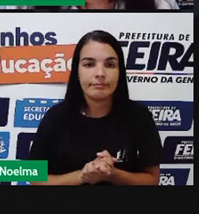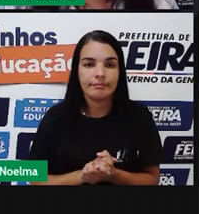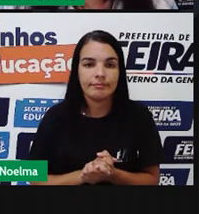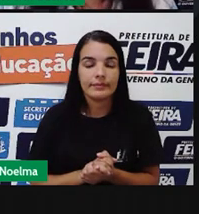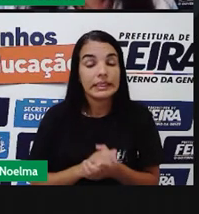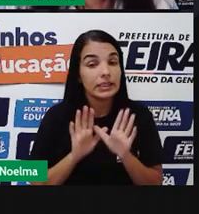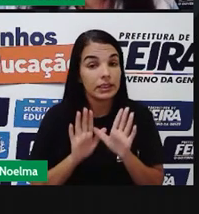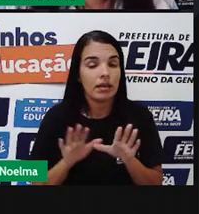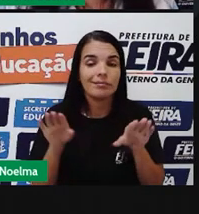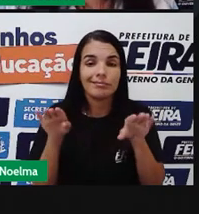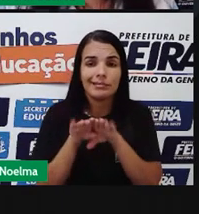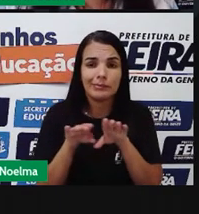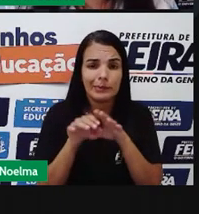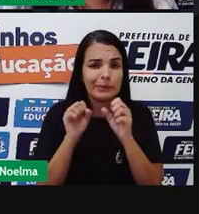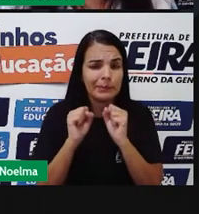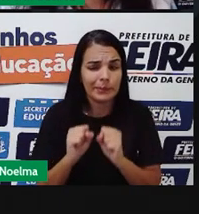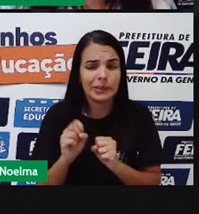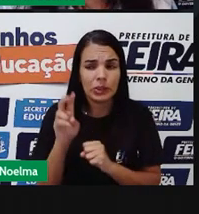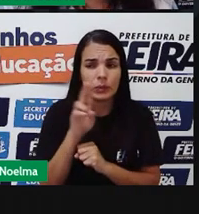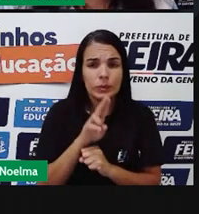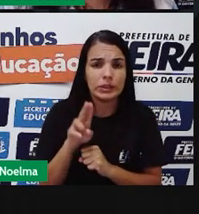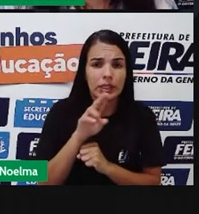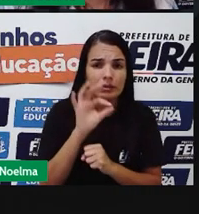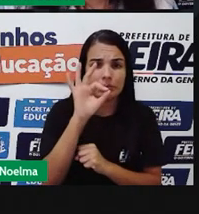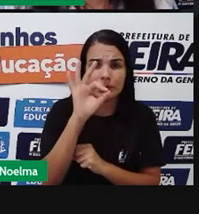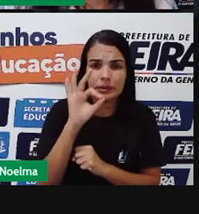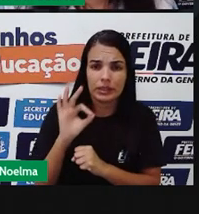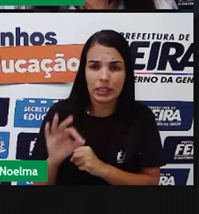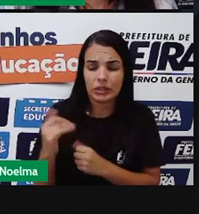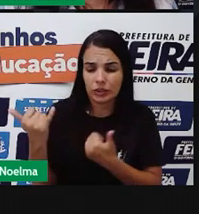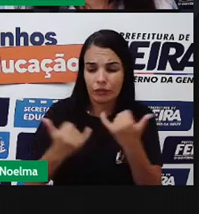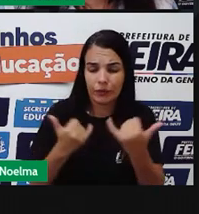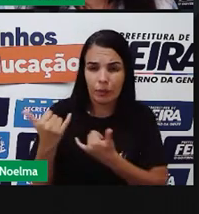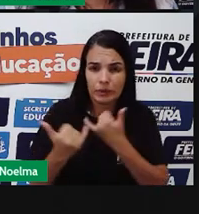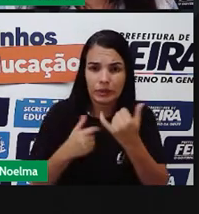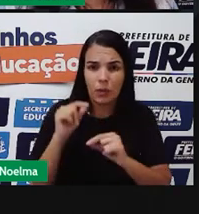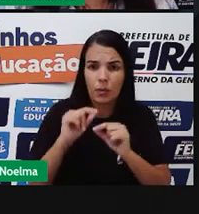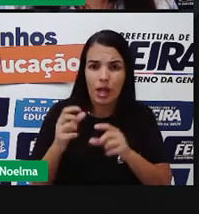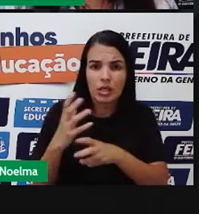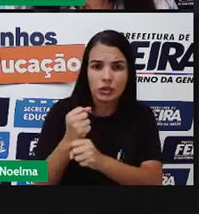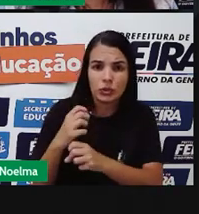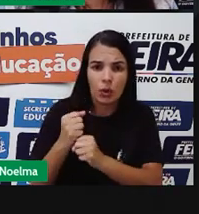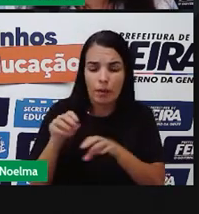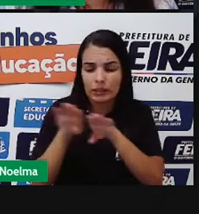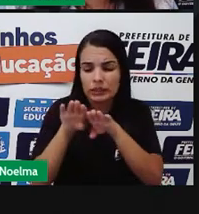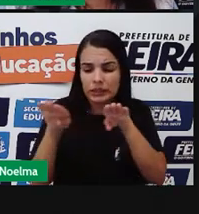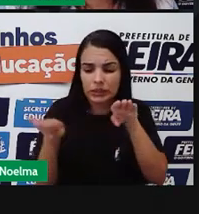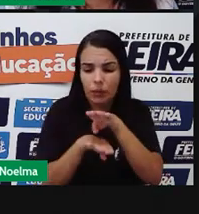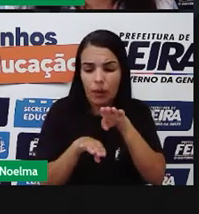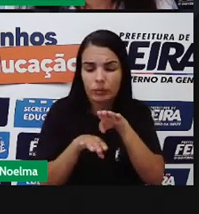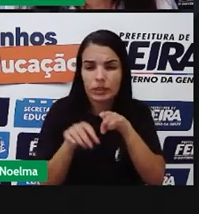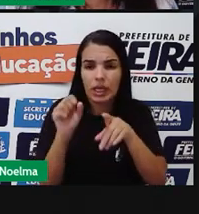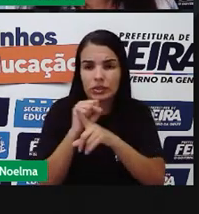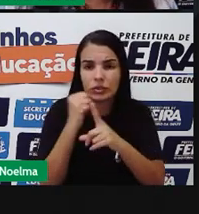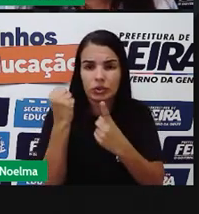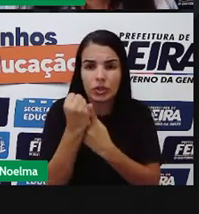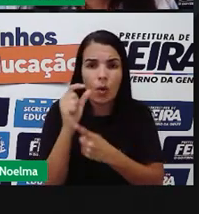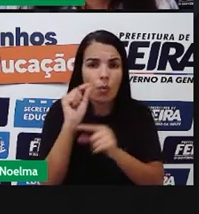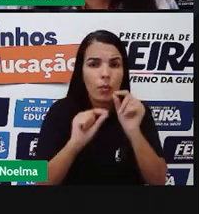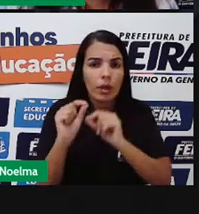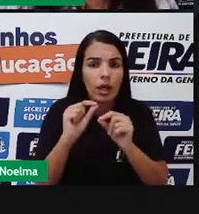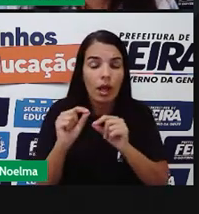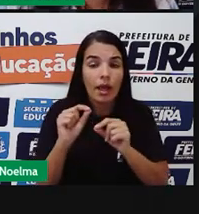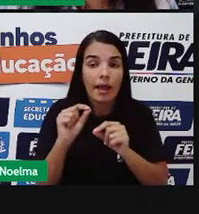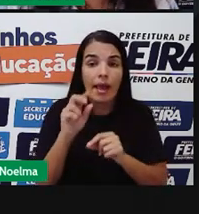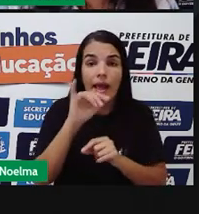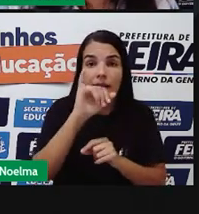Também Podem ser Utilizados Como dados Para o cálculo De desigualdade Fatores Como o IDH Que é o